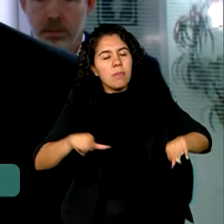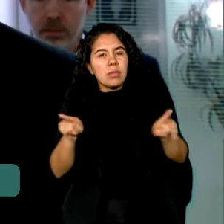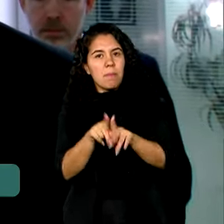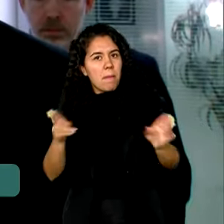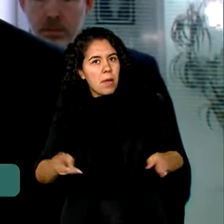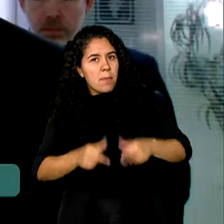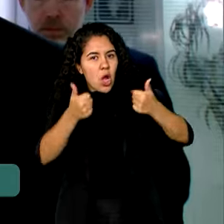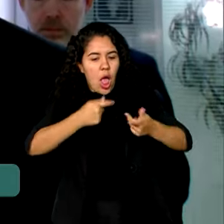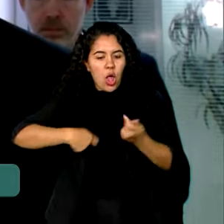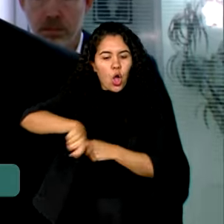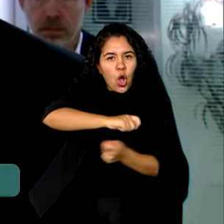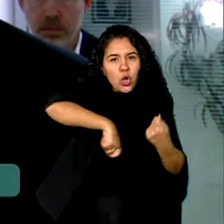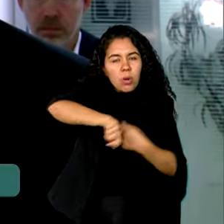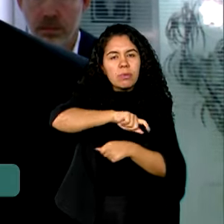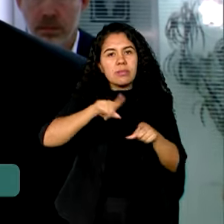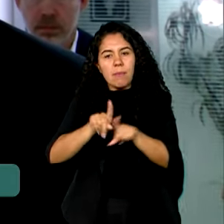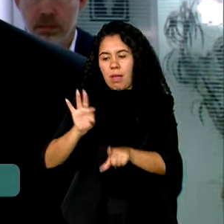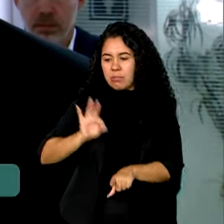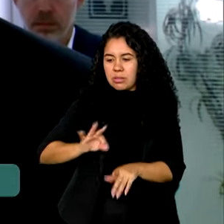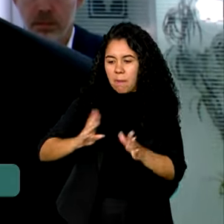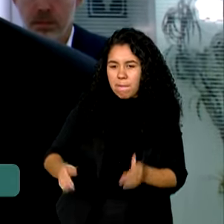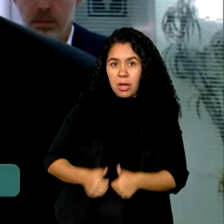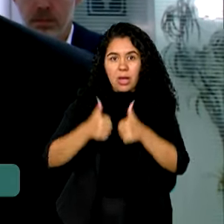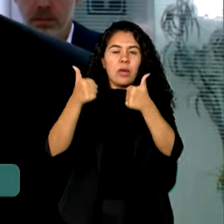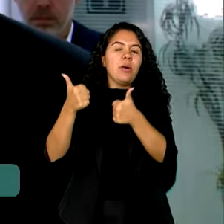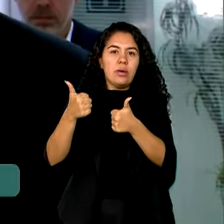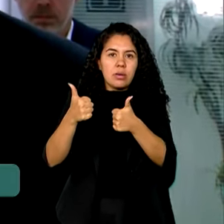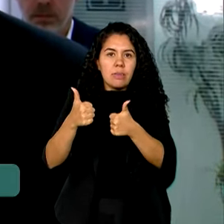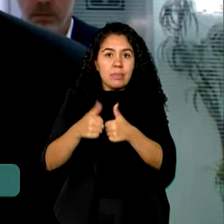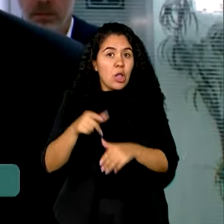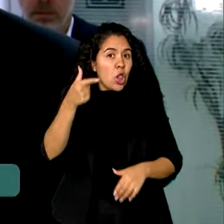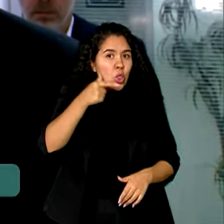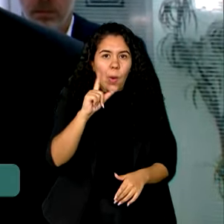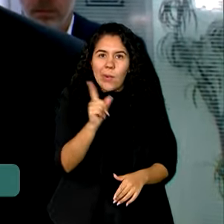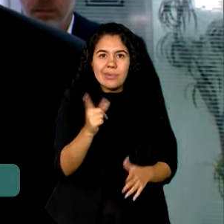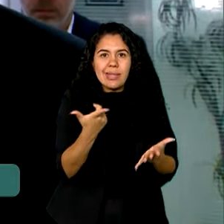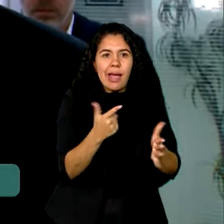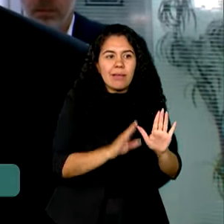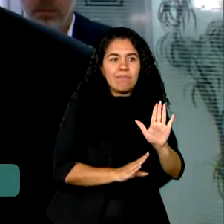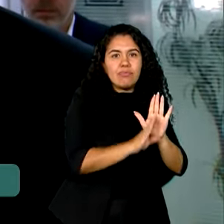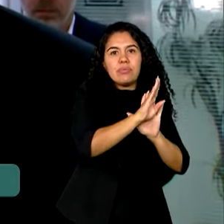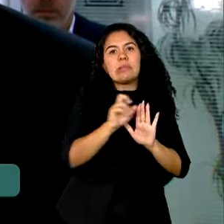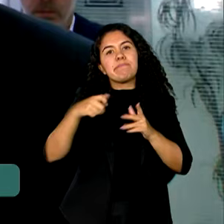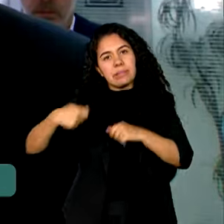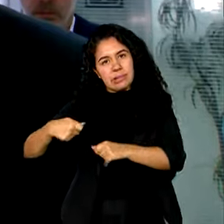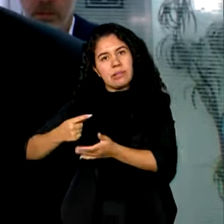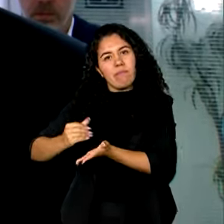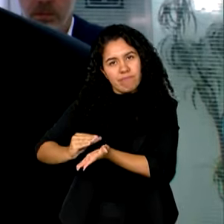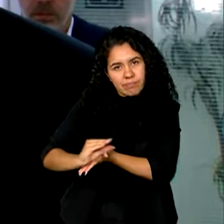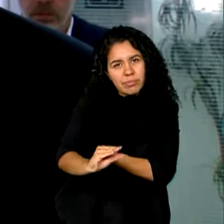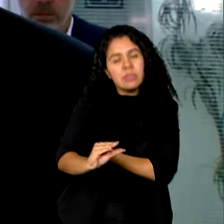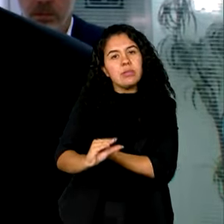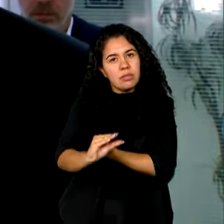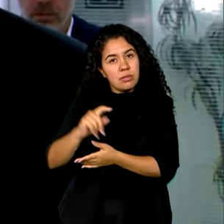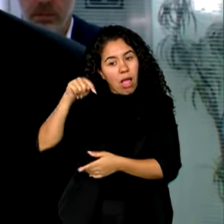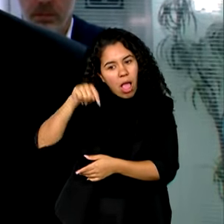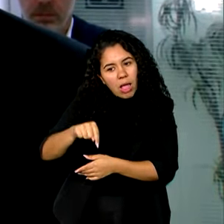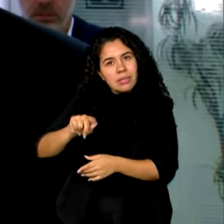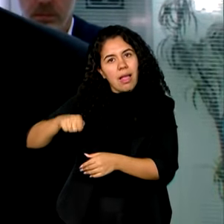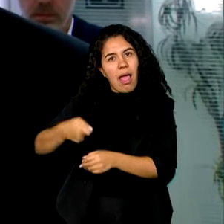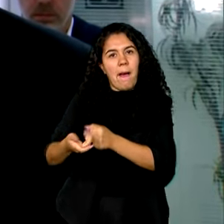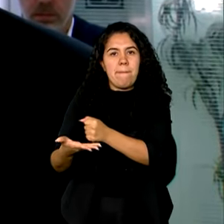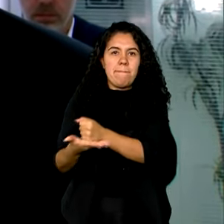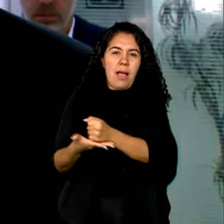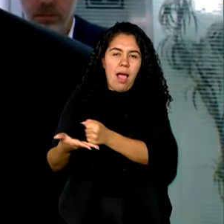para melhorar a renda da população. Não tem crescimento e renda sem investimento. Investimento é que sustenta